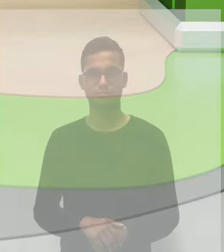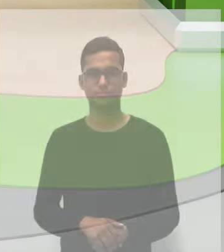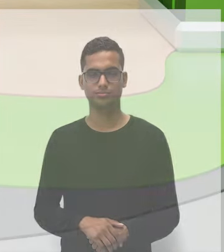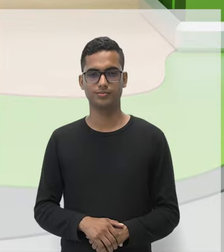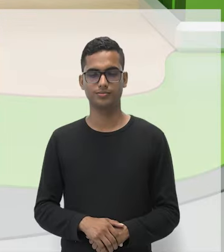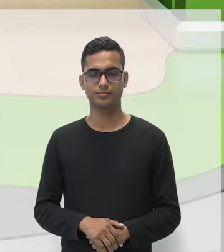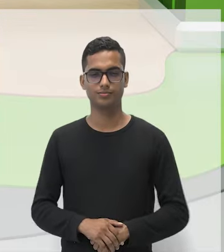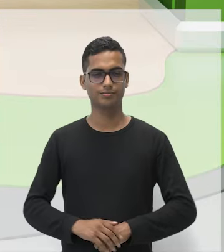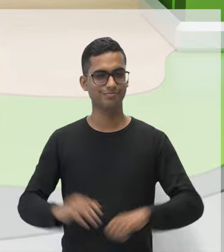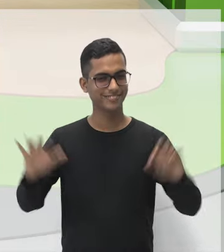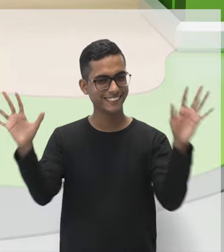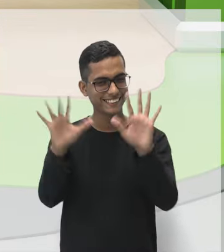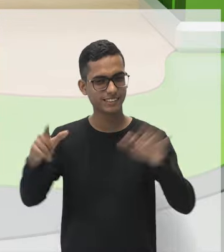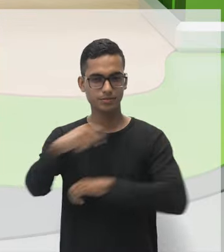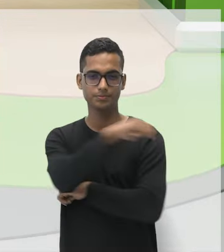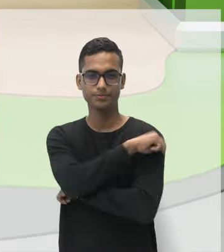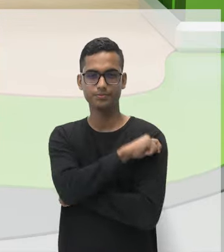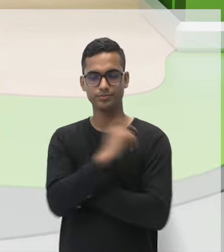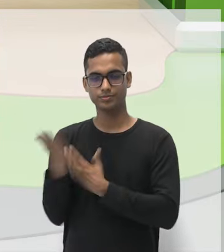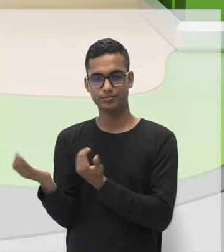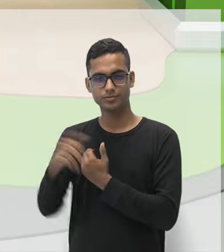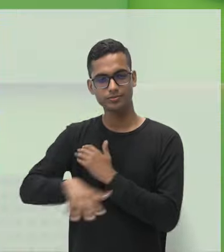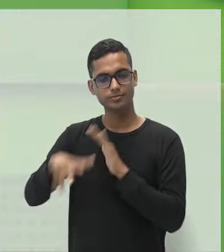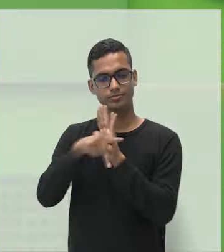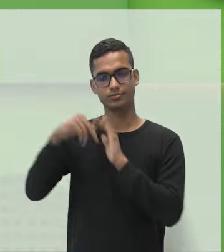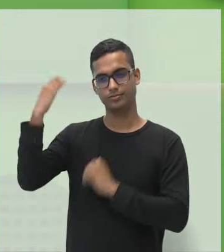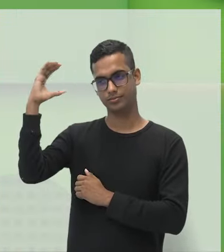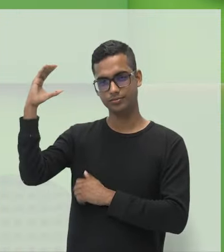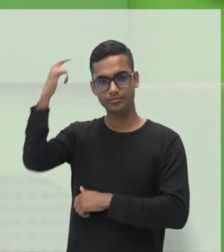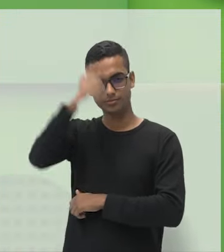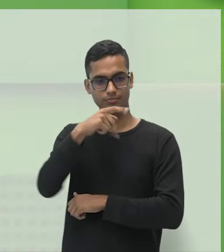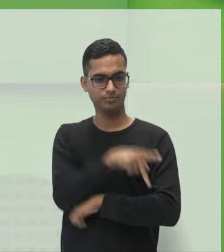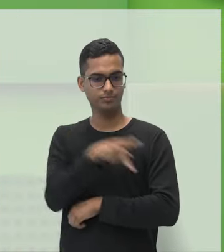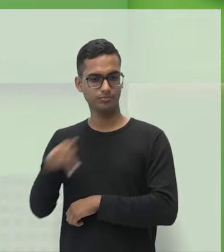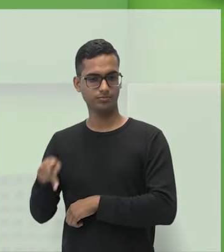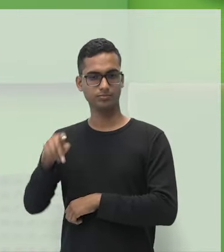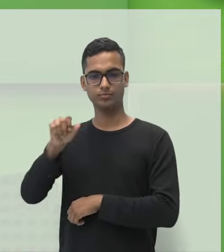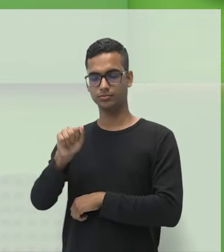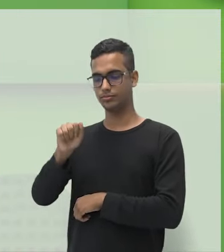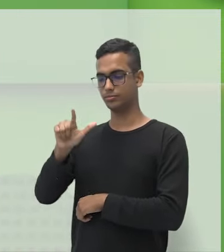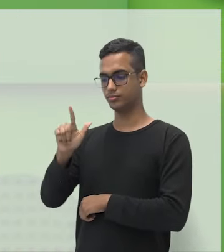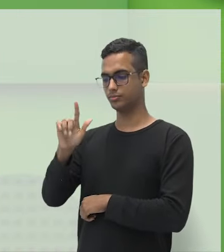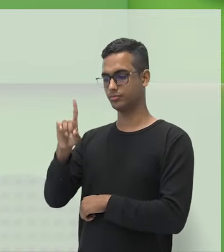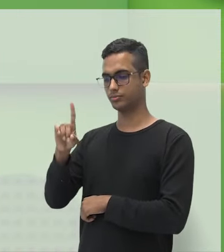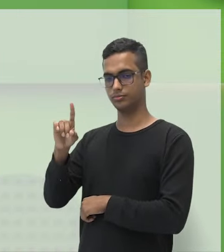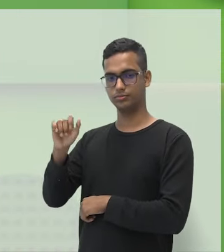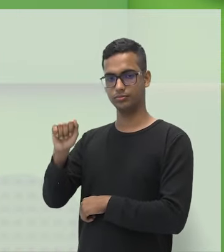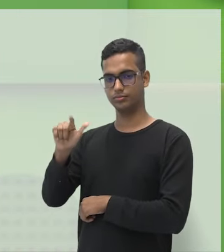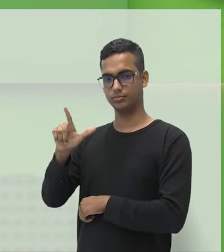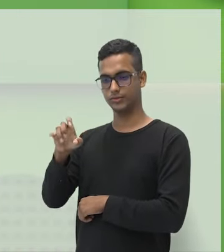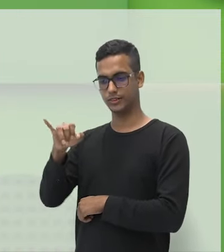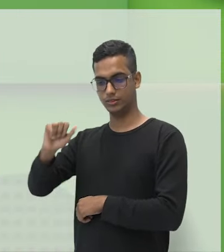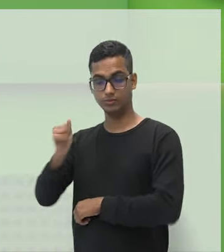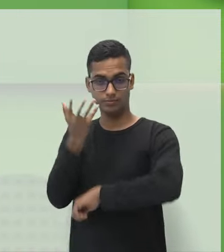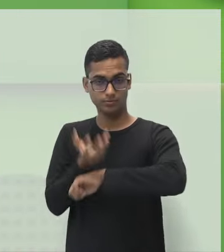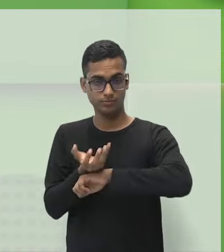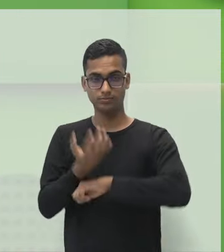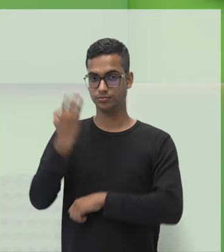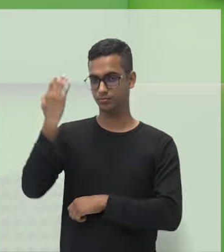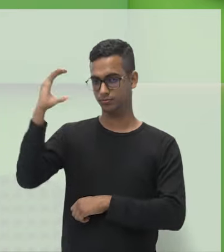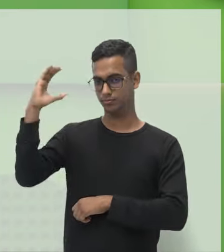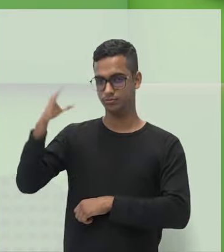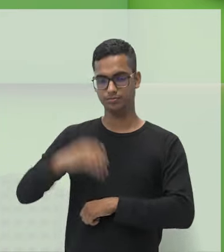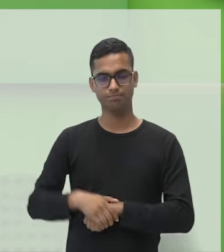Olá meus jovens cientistas, eu sou a professora Aldaleia Santos, sua professora de